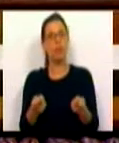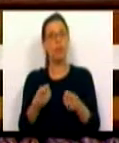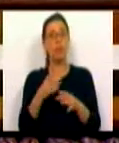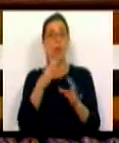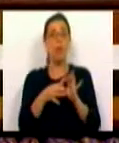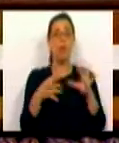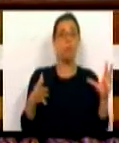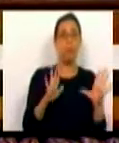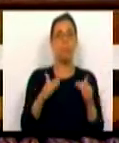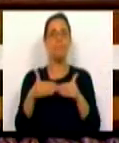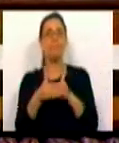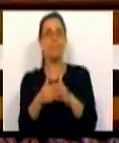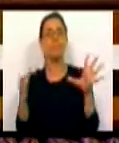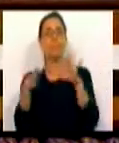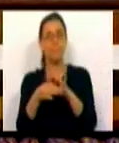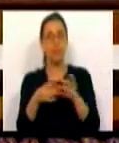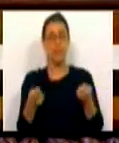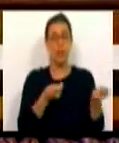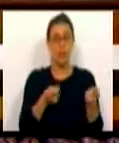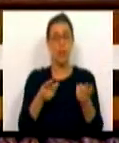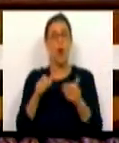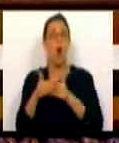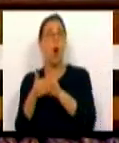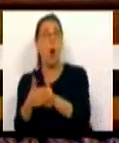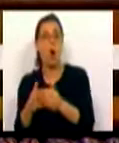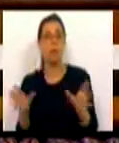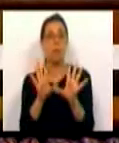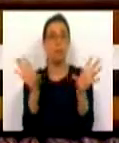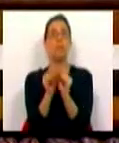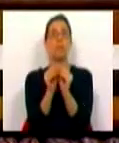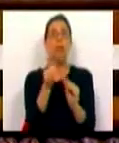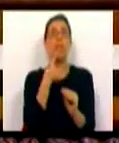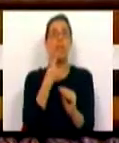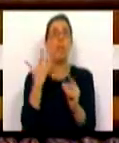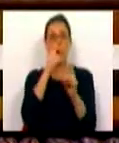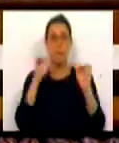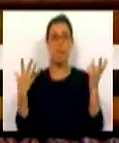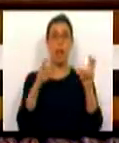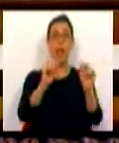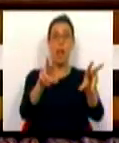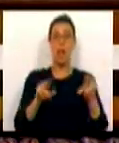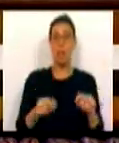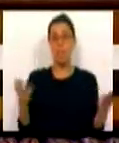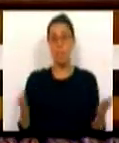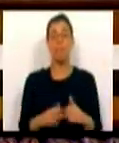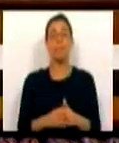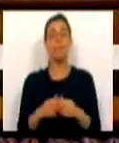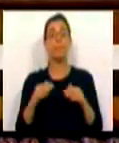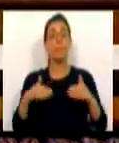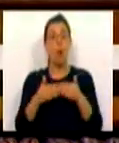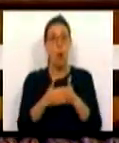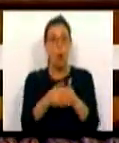inseparável do ordenamento, e gestão e ordenamento somados significam a floresta limpa. O ordenamento